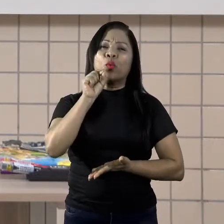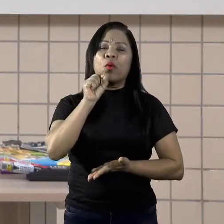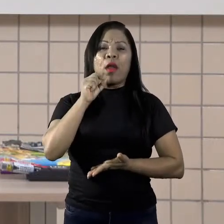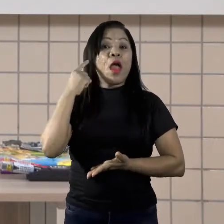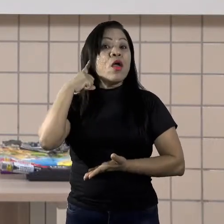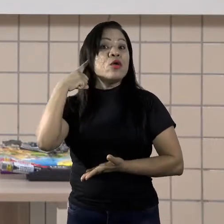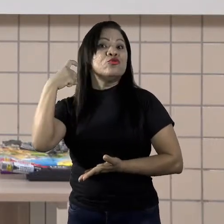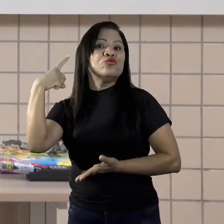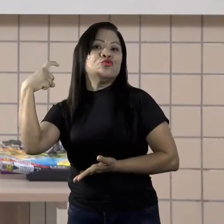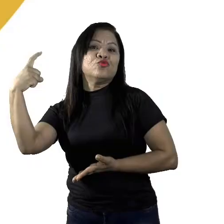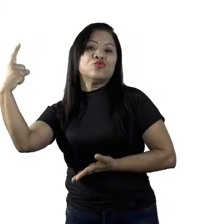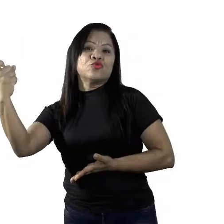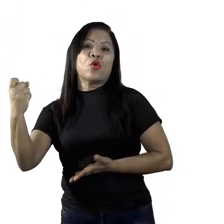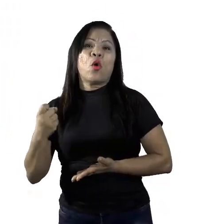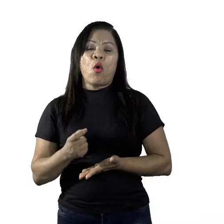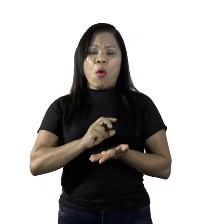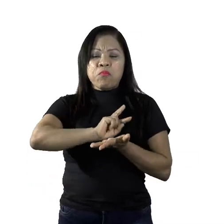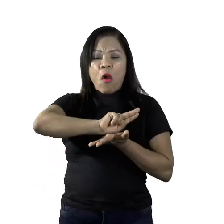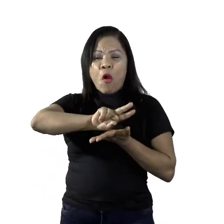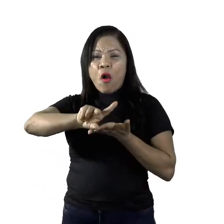no período do acasalamento.